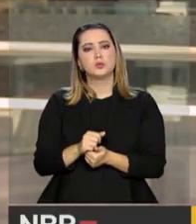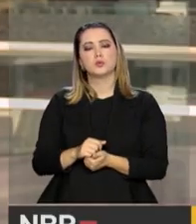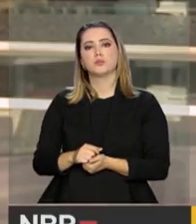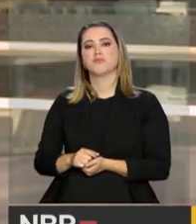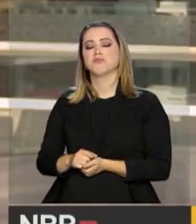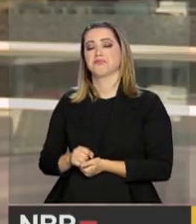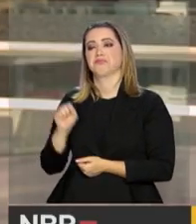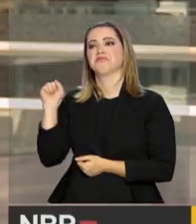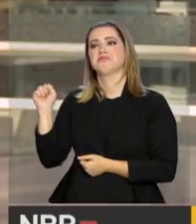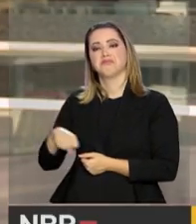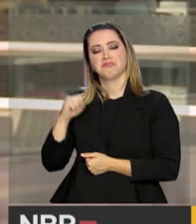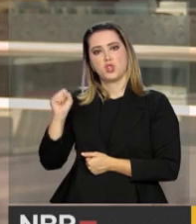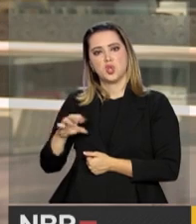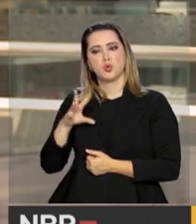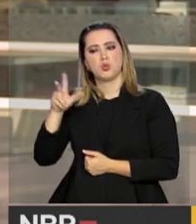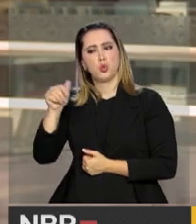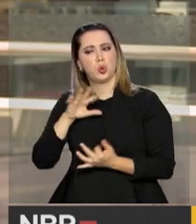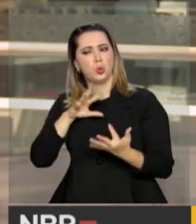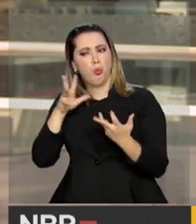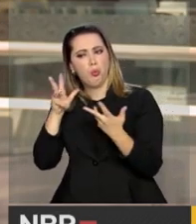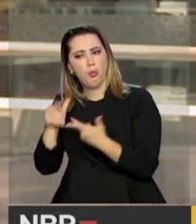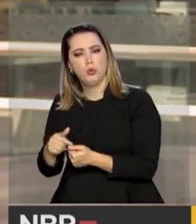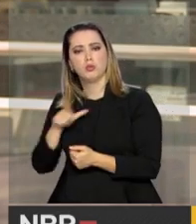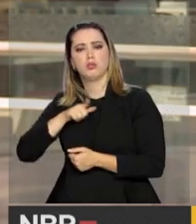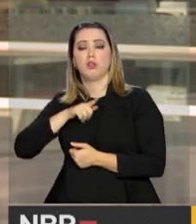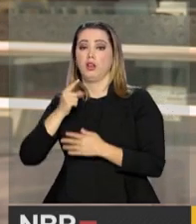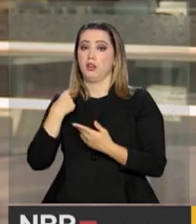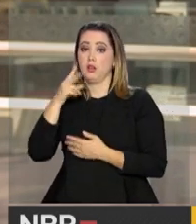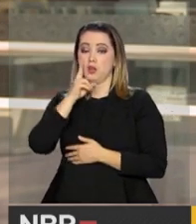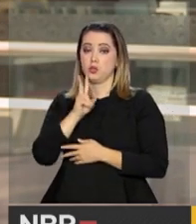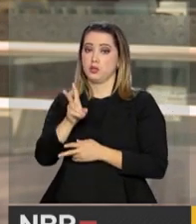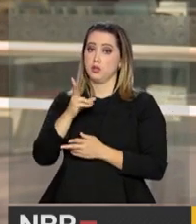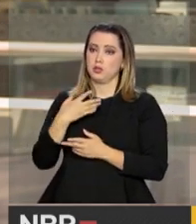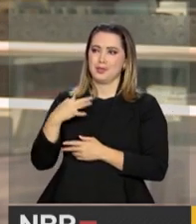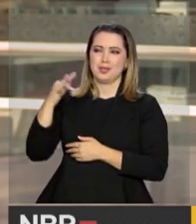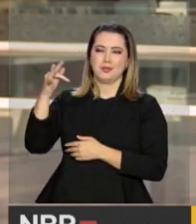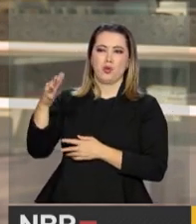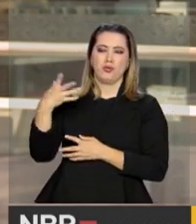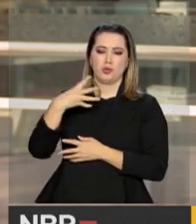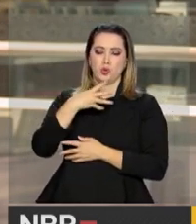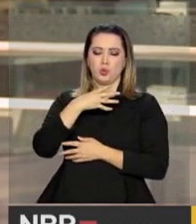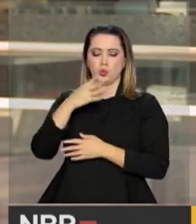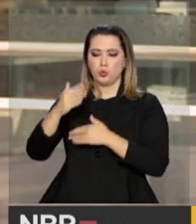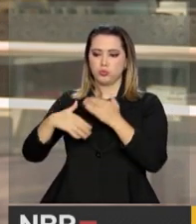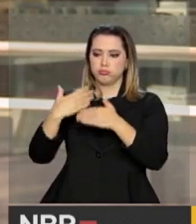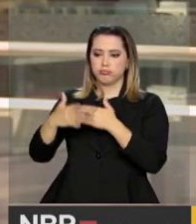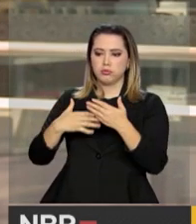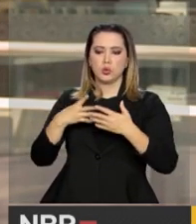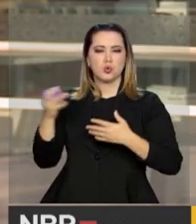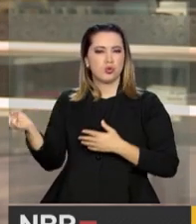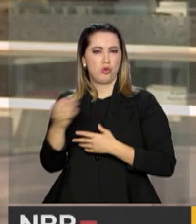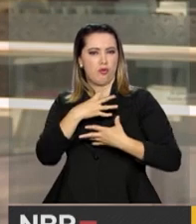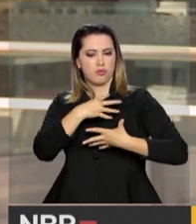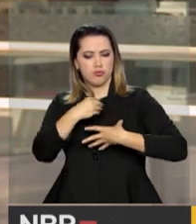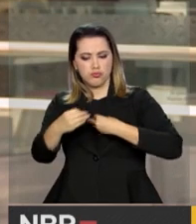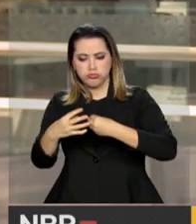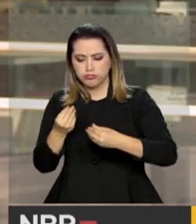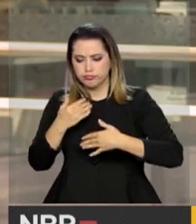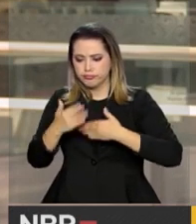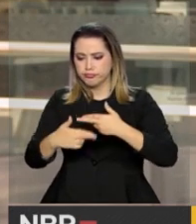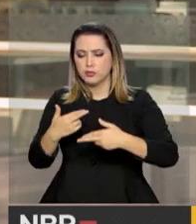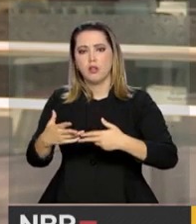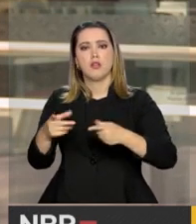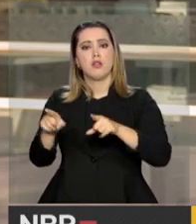mundial, porque nós observamos cada vez mais que as gerações que estão vindo, as gerações X, Y e Z, todas aquelas que nós